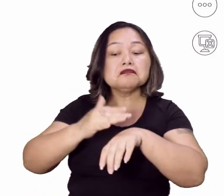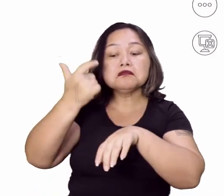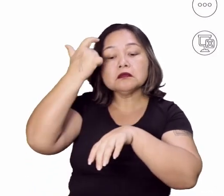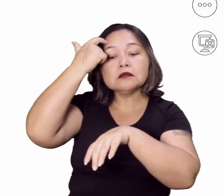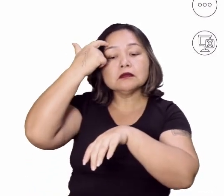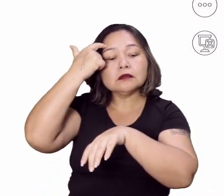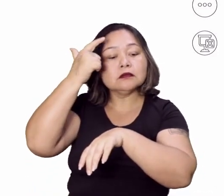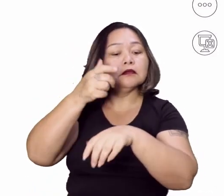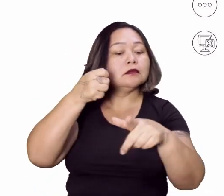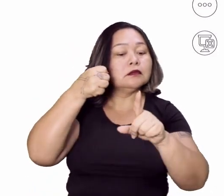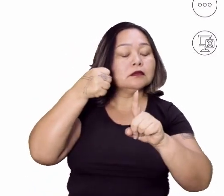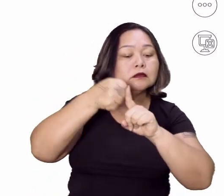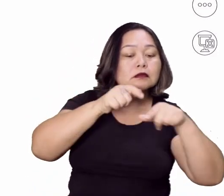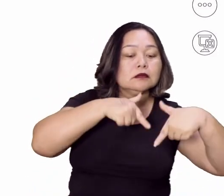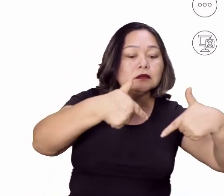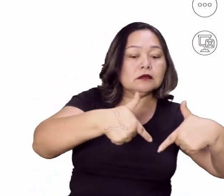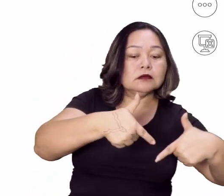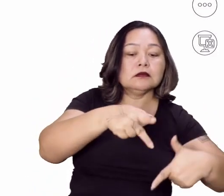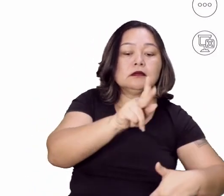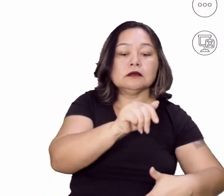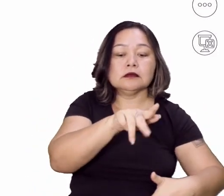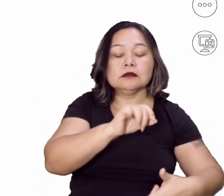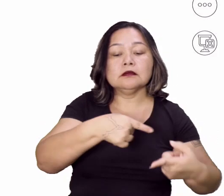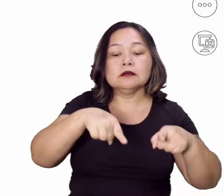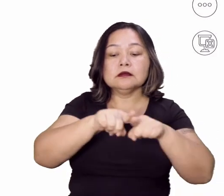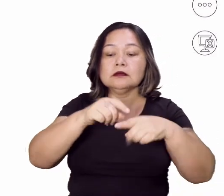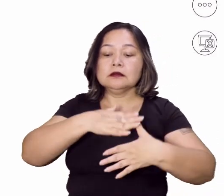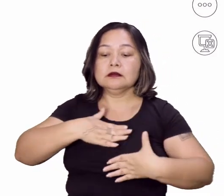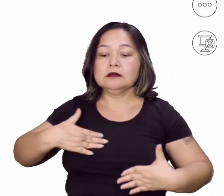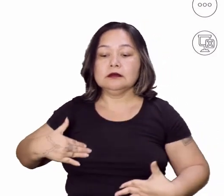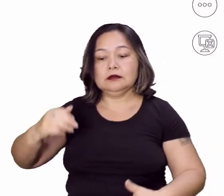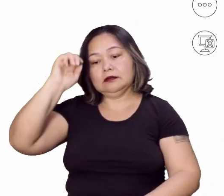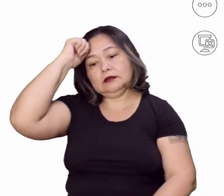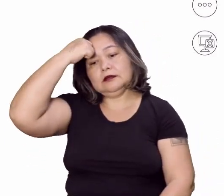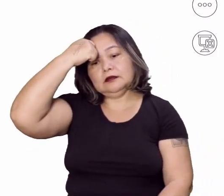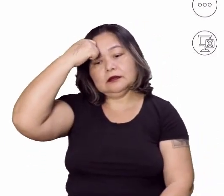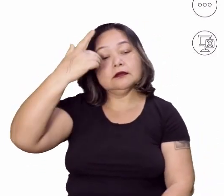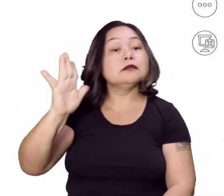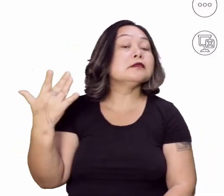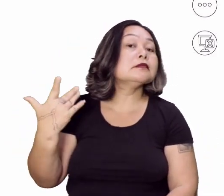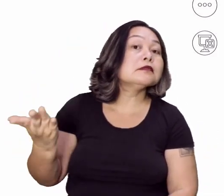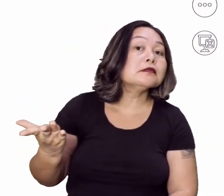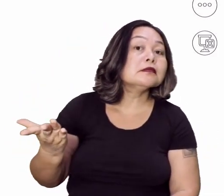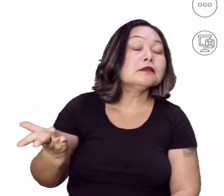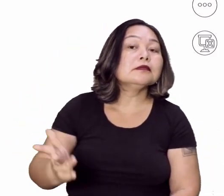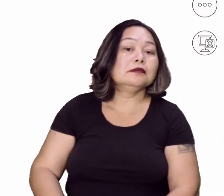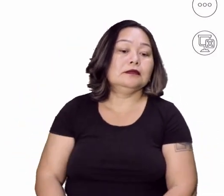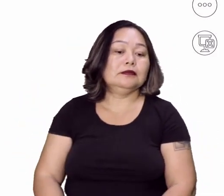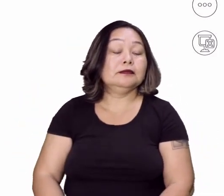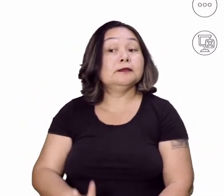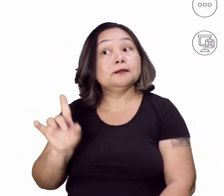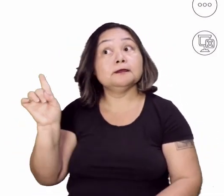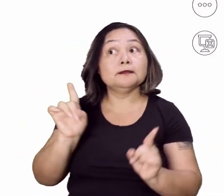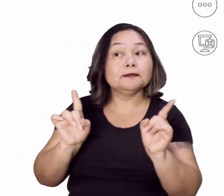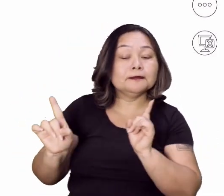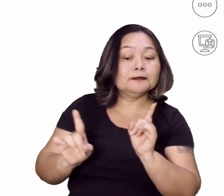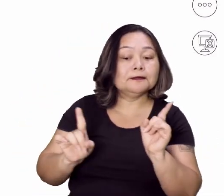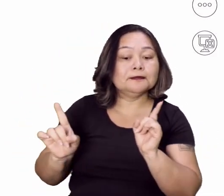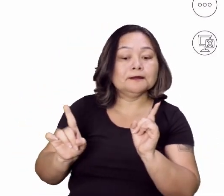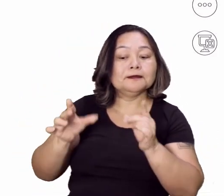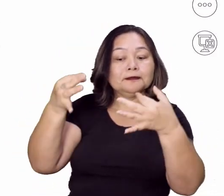ideológicas na luta promovida tanto pelo Luther King como pelos Panteras Negras. E aí, pessoal? Quem é que está